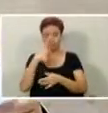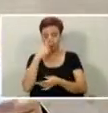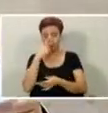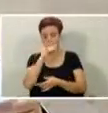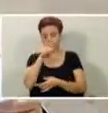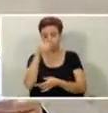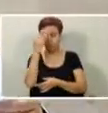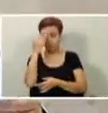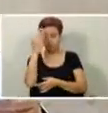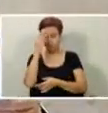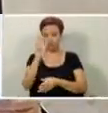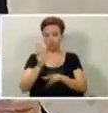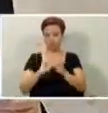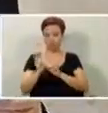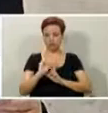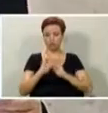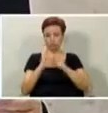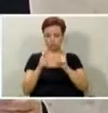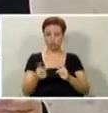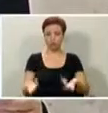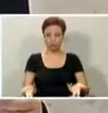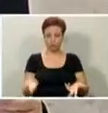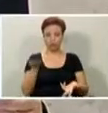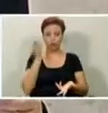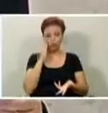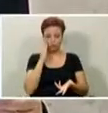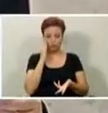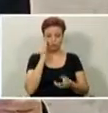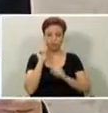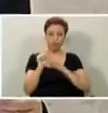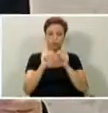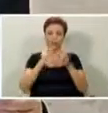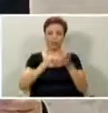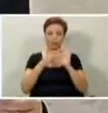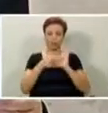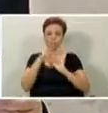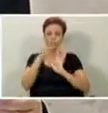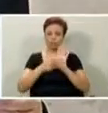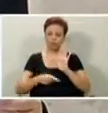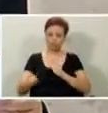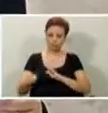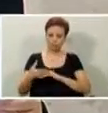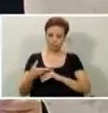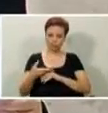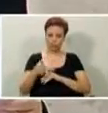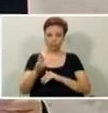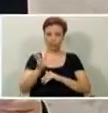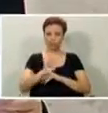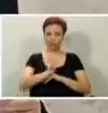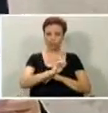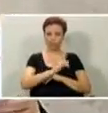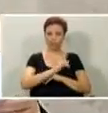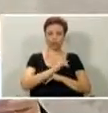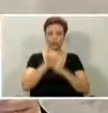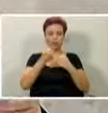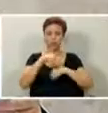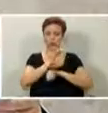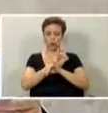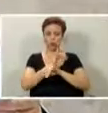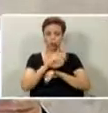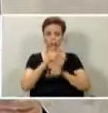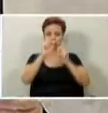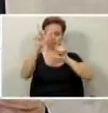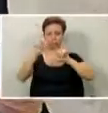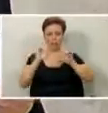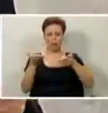estar votando consciente do que está fazendo. Então, deve ter essas respostas. Não precisa de falar aqui em público, mas pode me chamar ali